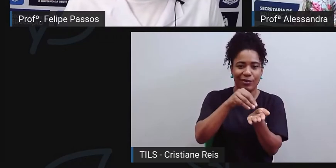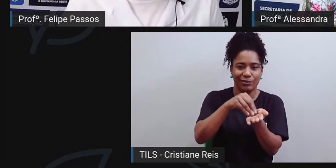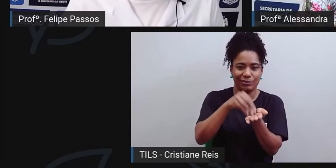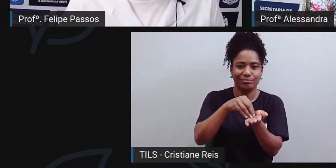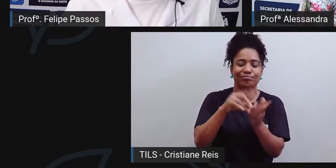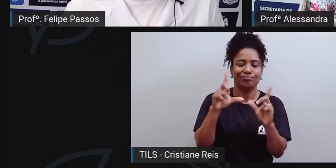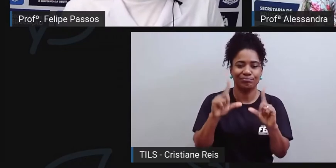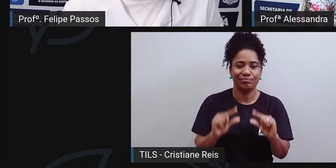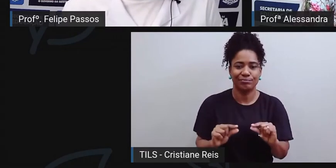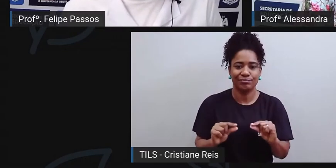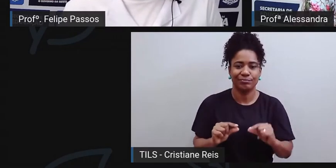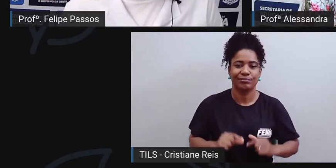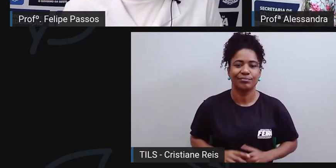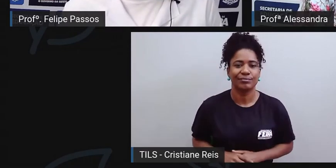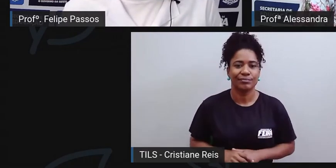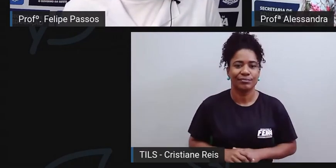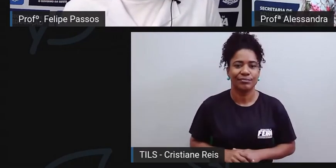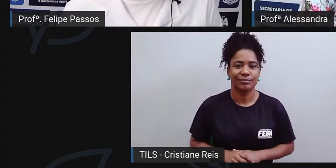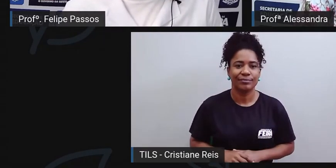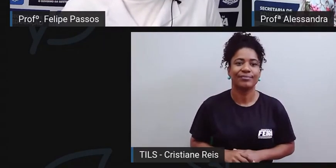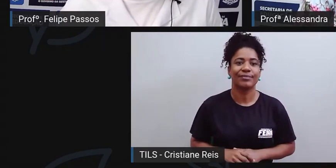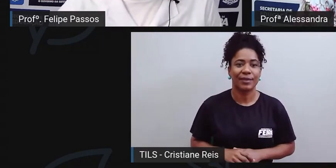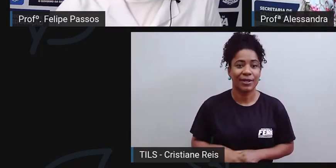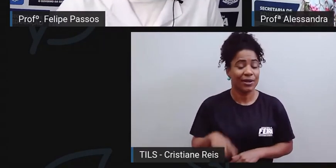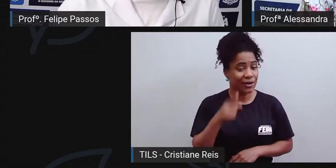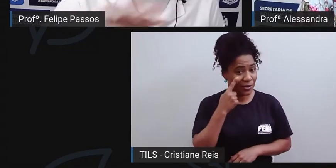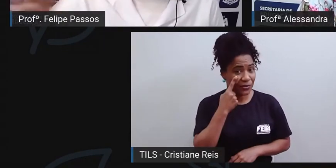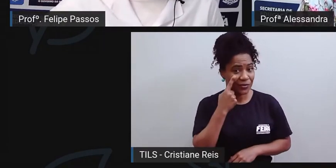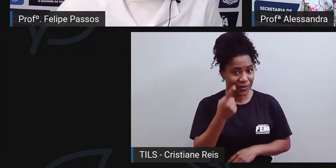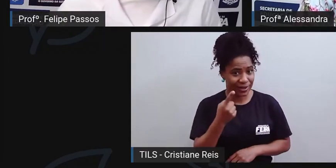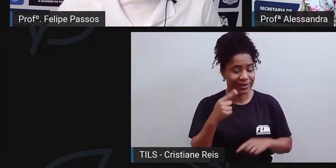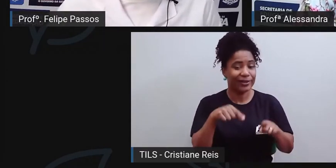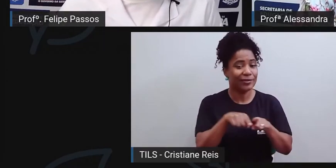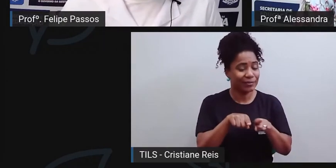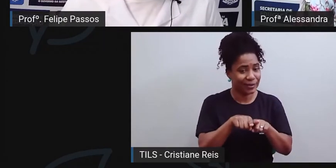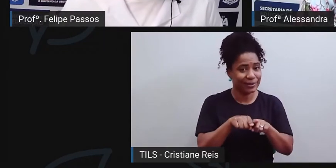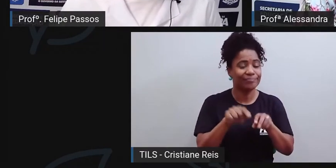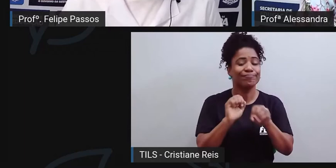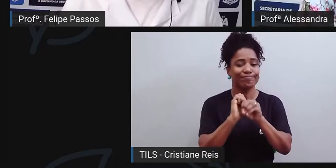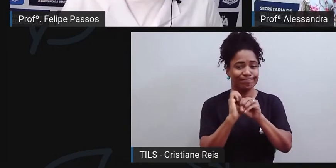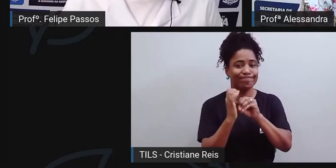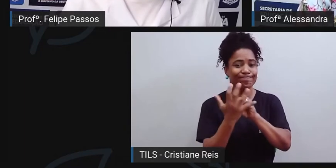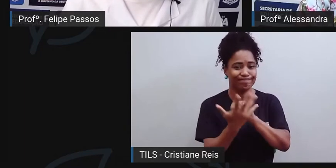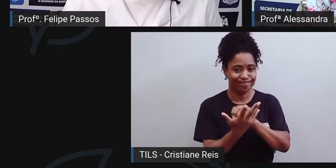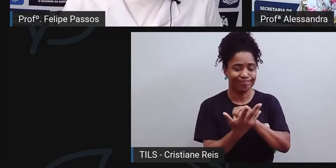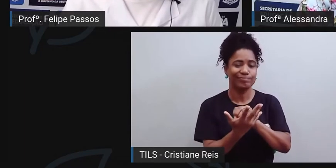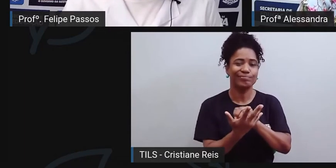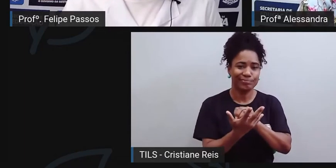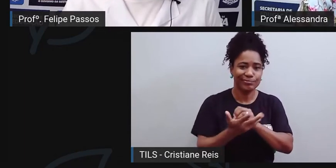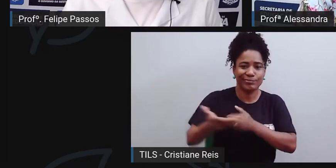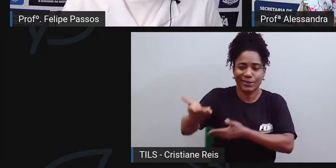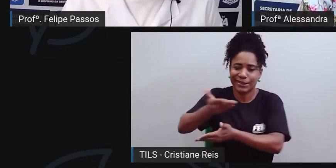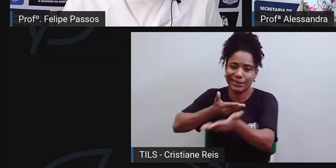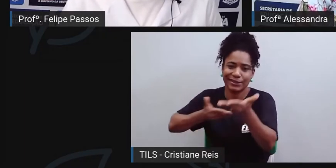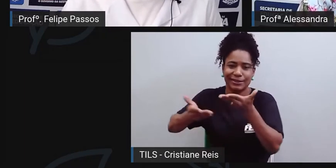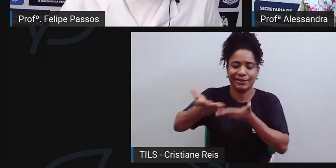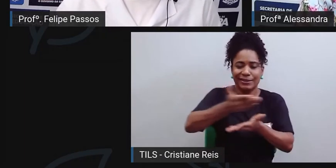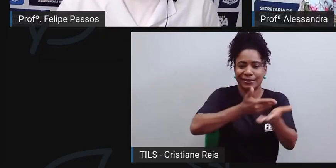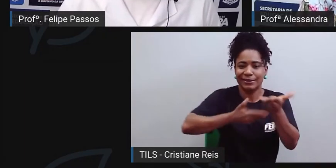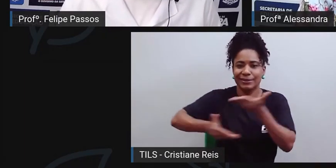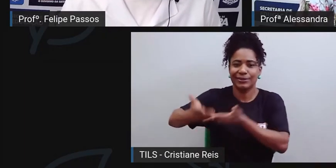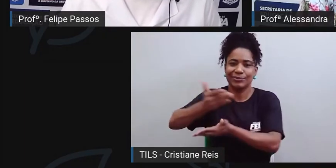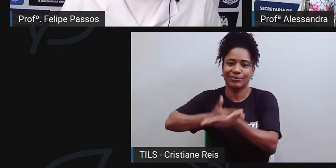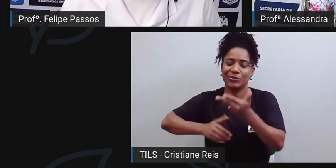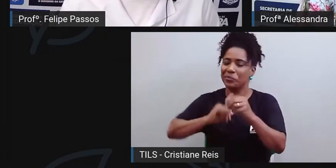O que ocorreu aqui agora é que durante a pandemia a gente mudou muitas relações, inclusive em relação de compra. Muita gente que